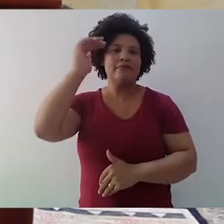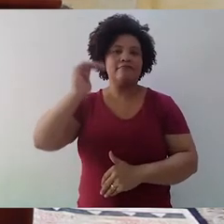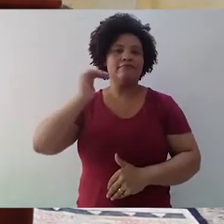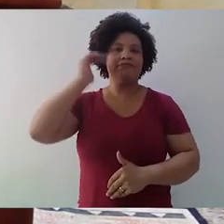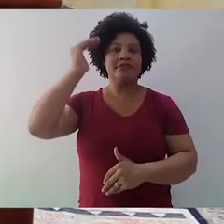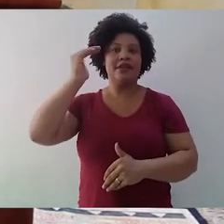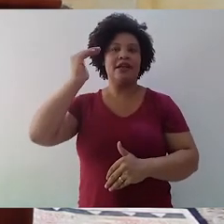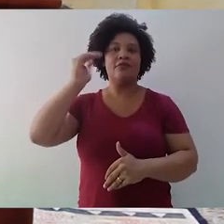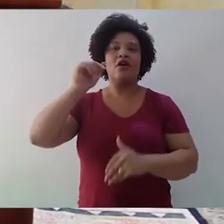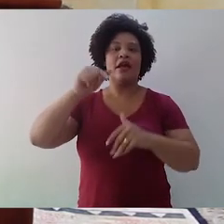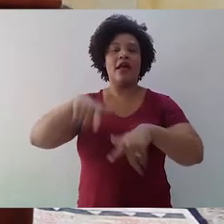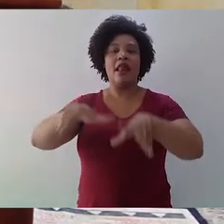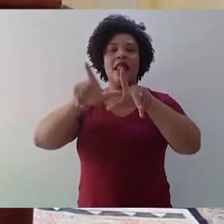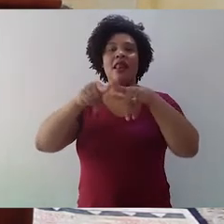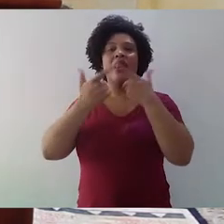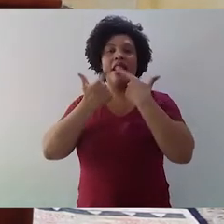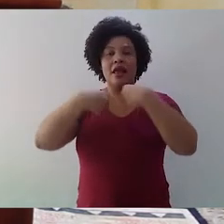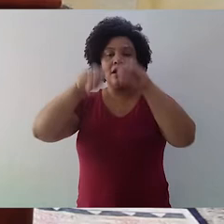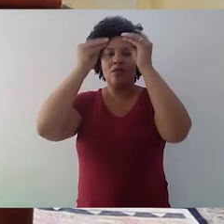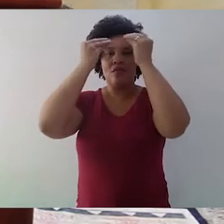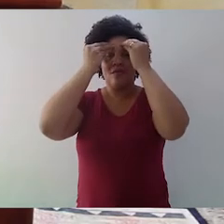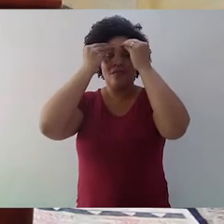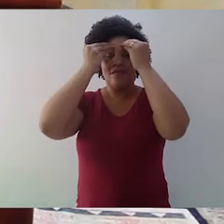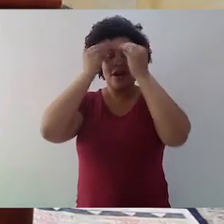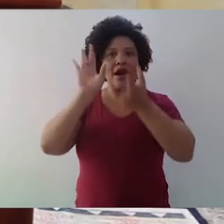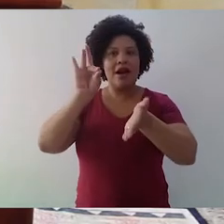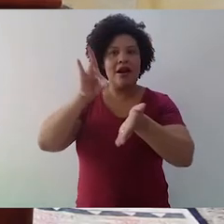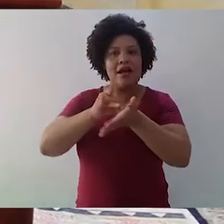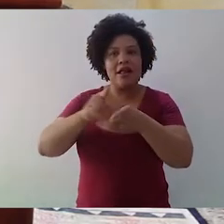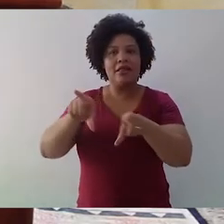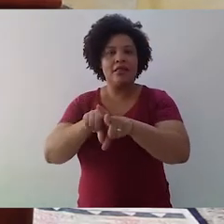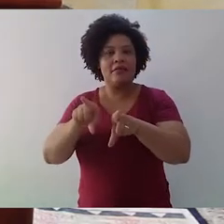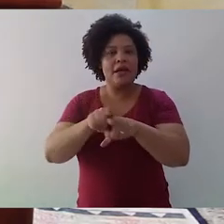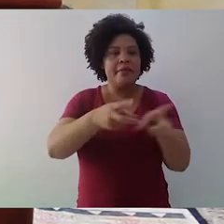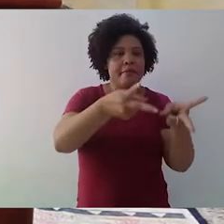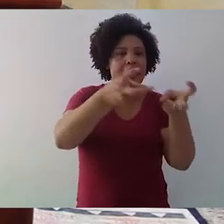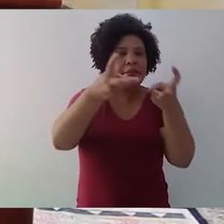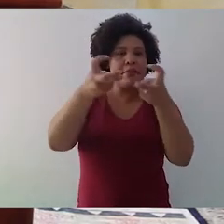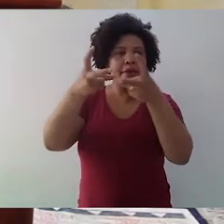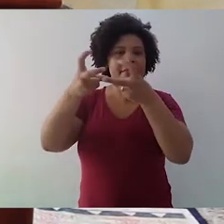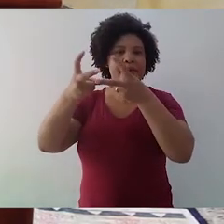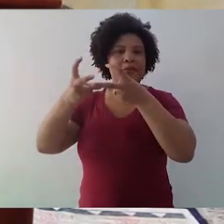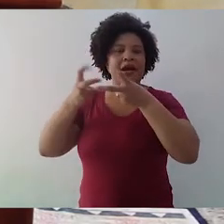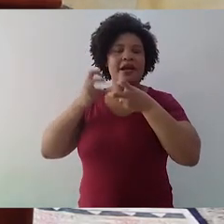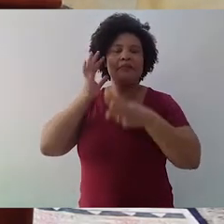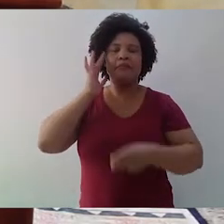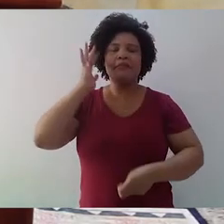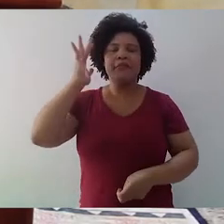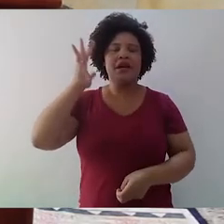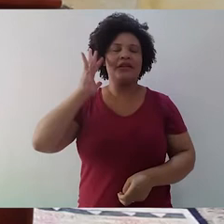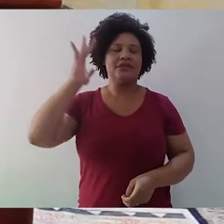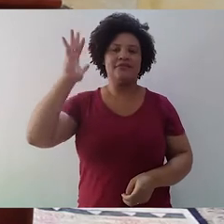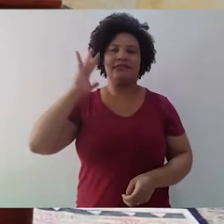linguagem, construir realidades ou gerar percepções sobre a realidade que normalmente não existem. Por isso,